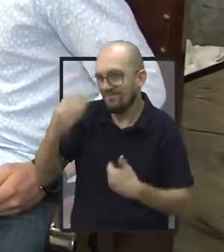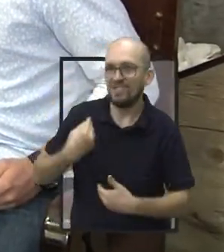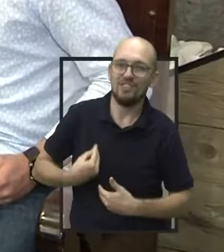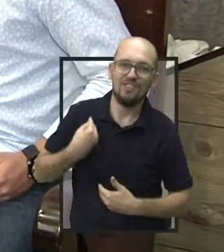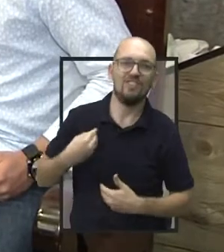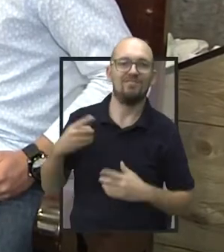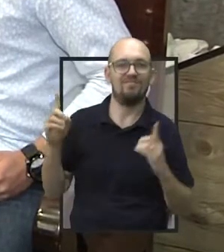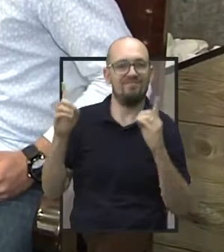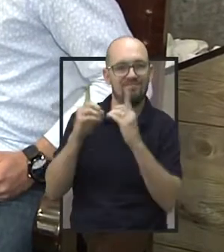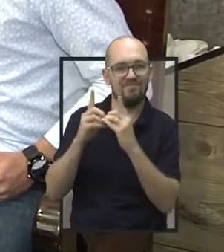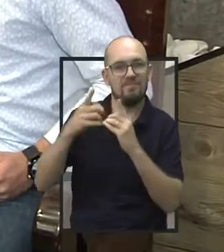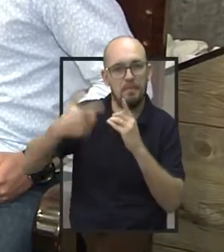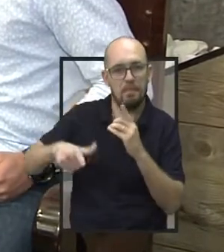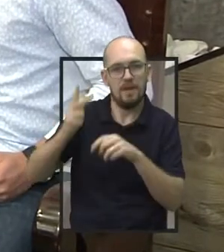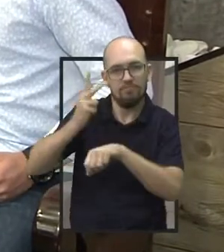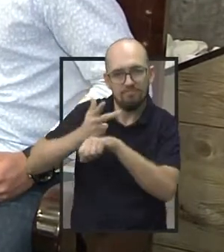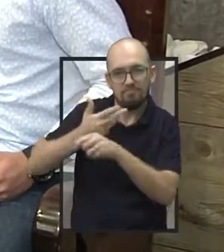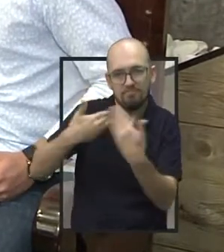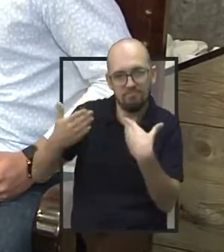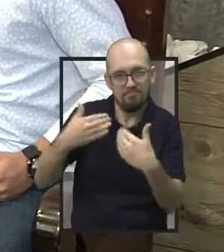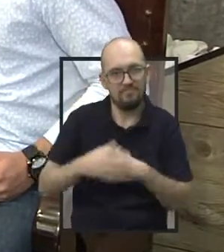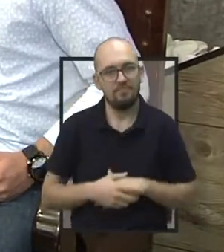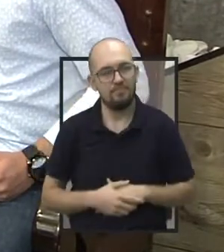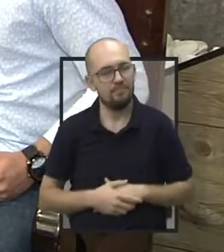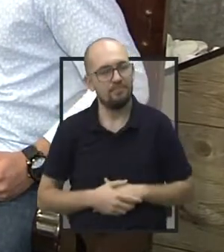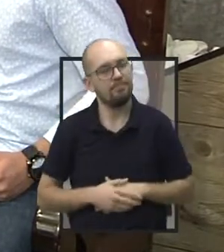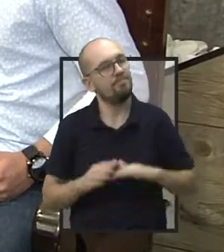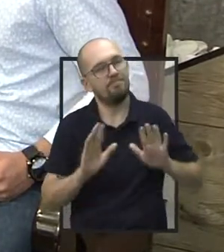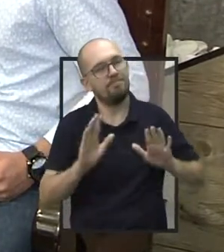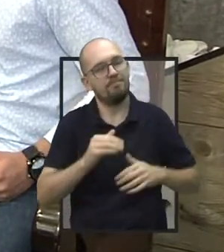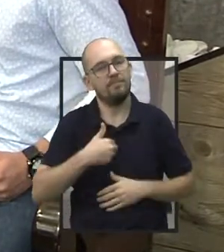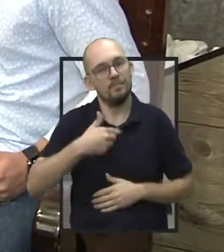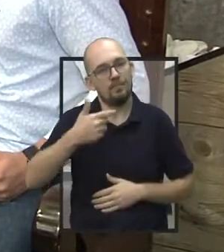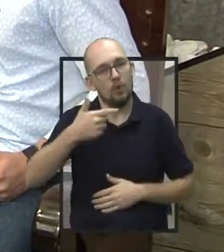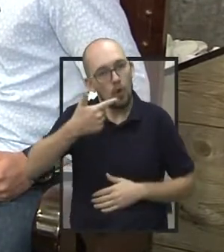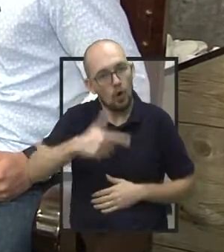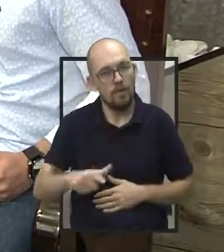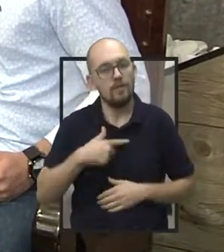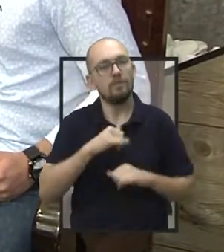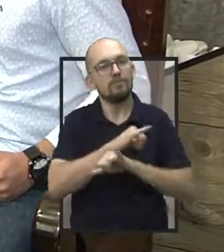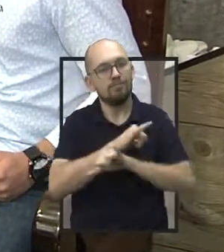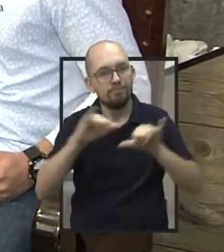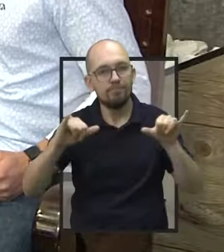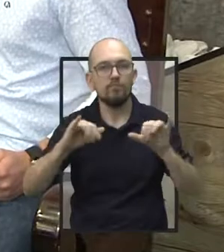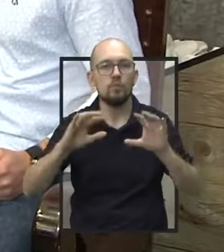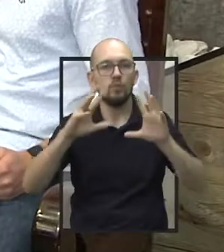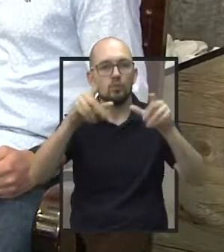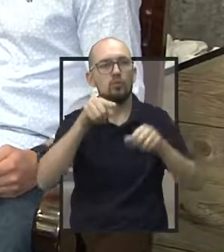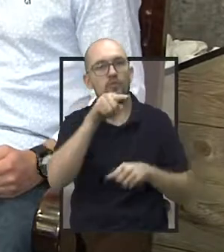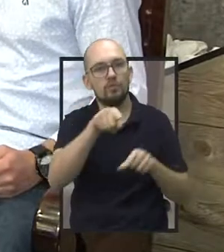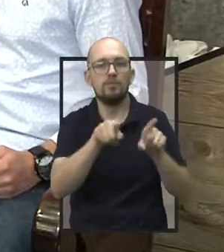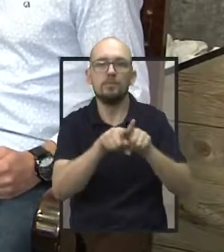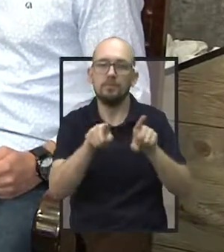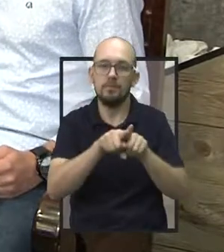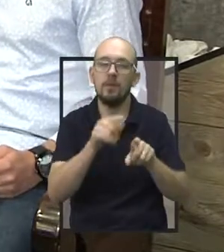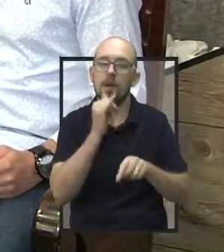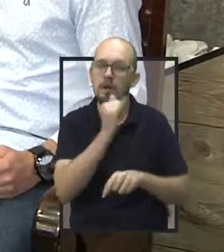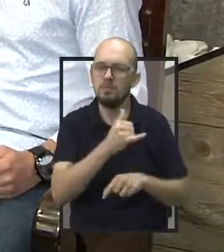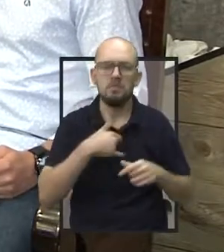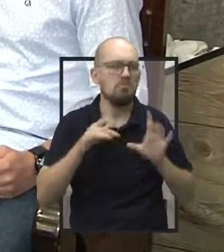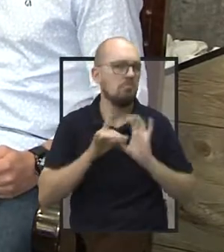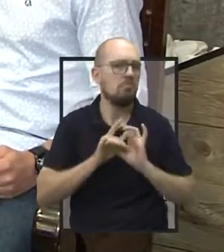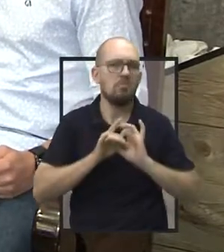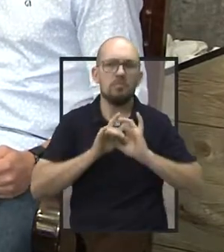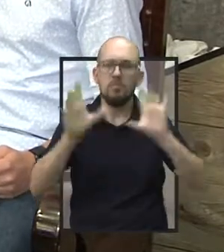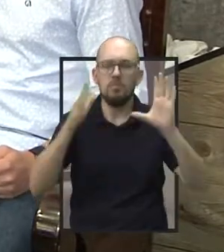receber a nossa equipe em mais esta edição. Mais uma vez, eu posso dizer a você e aos nossos telespectadores, estou aqui